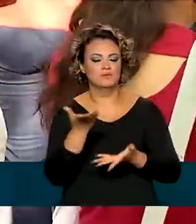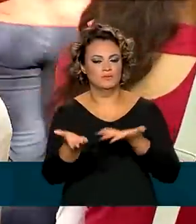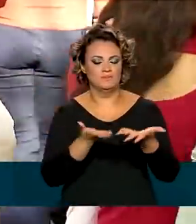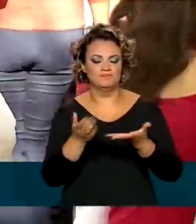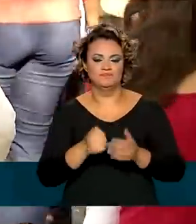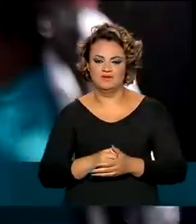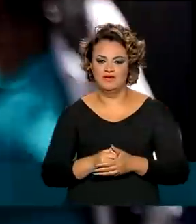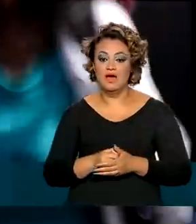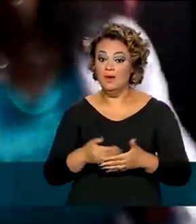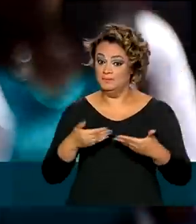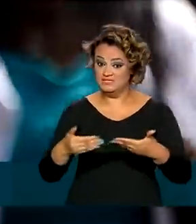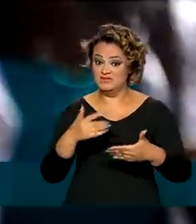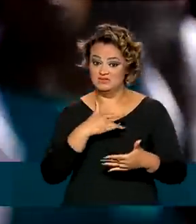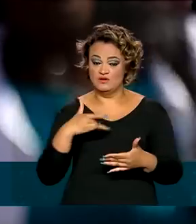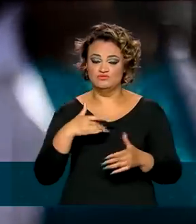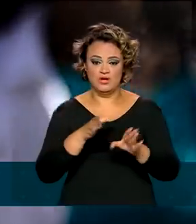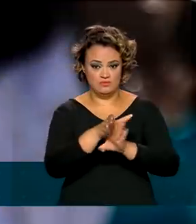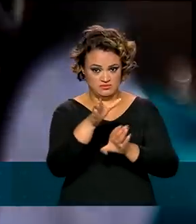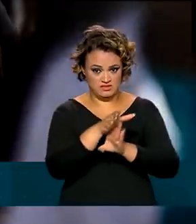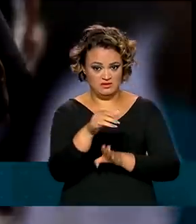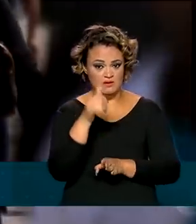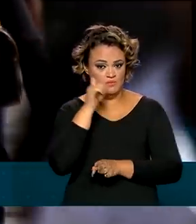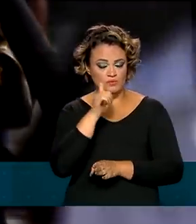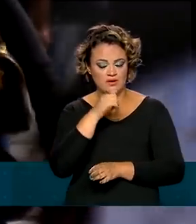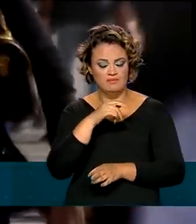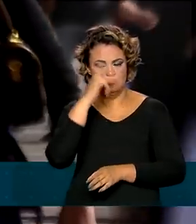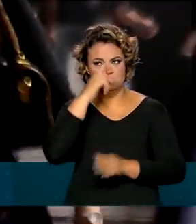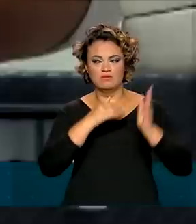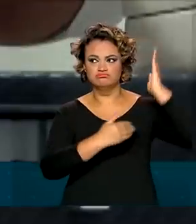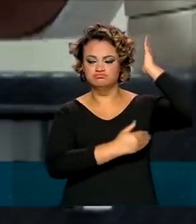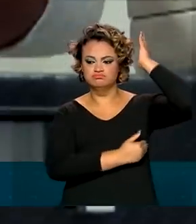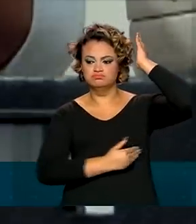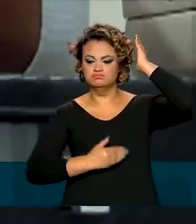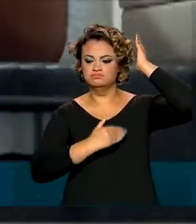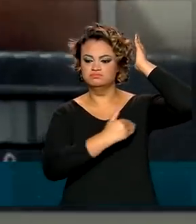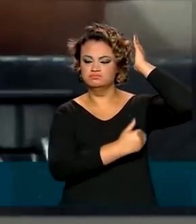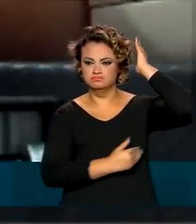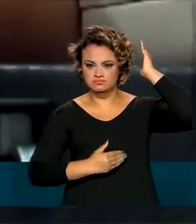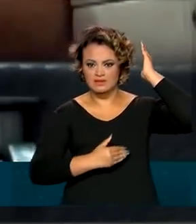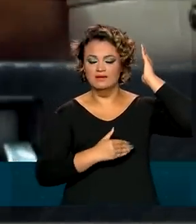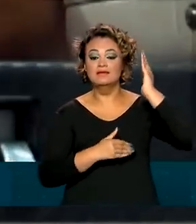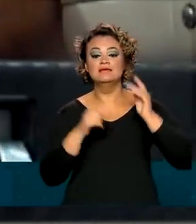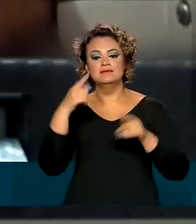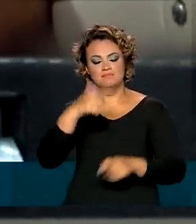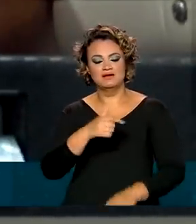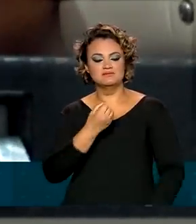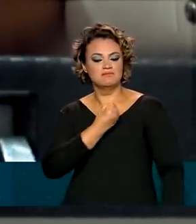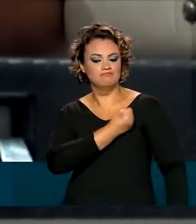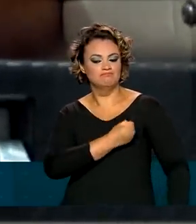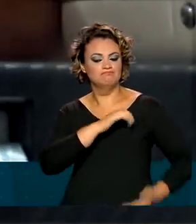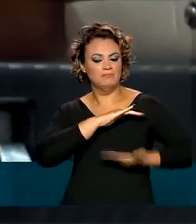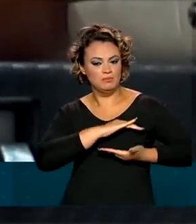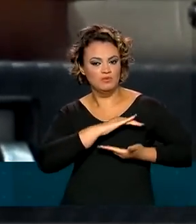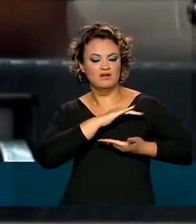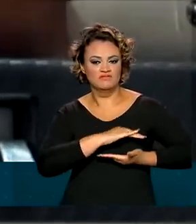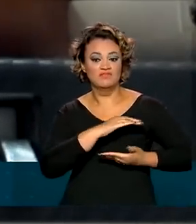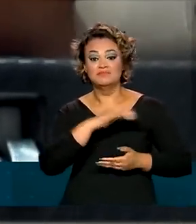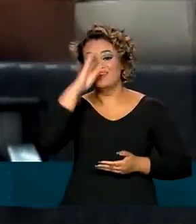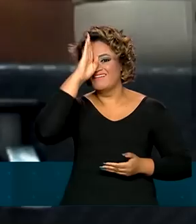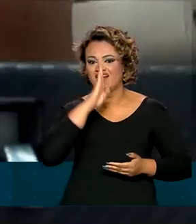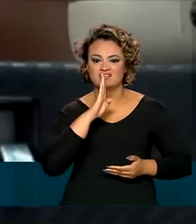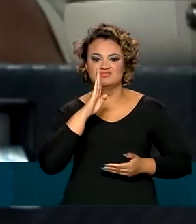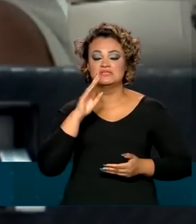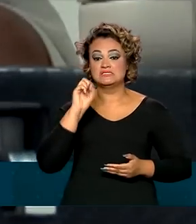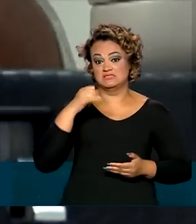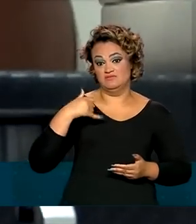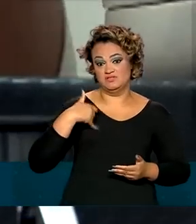recomenda a todas as mulheres que façam o autoexame das mamas e a mamografia, que é de graça na rede pública para as mulheres